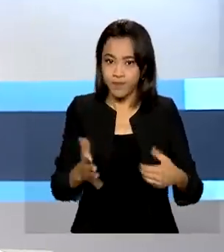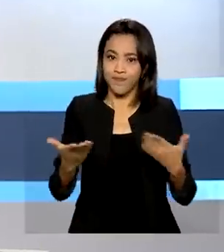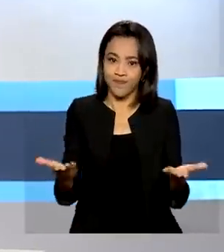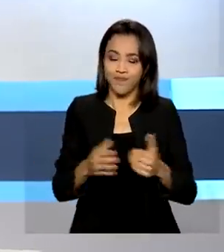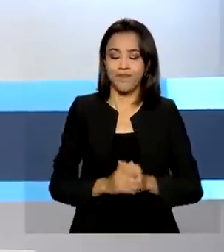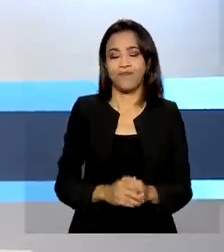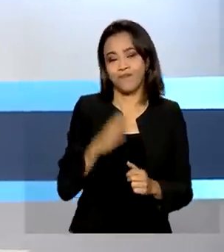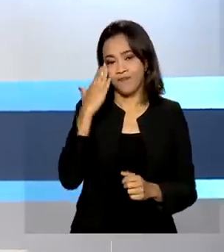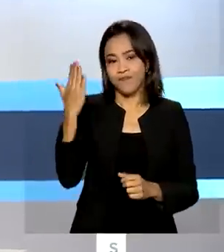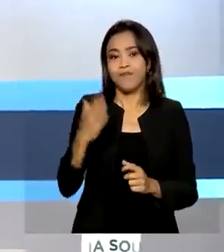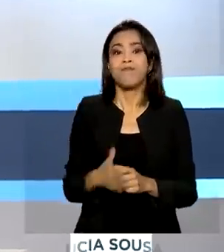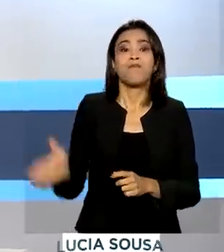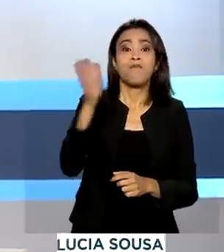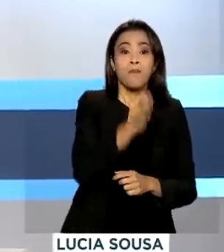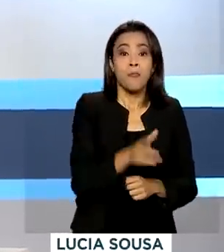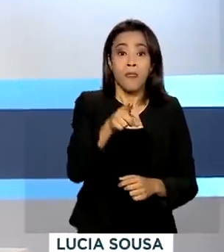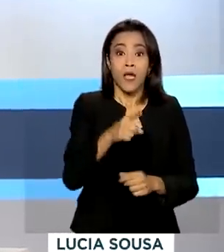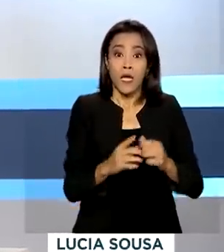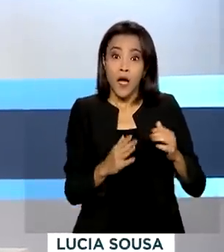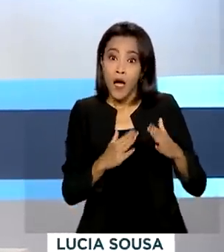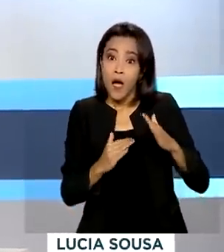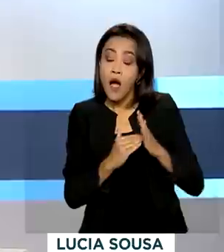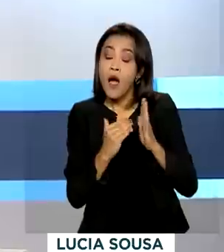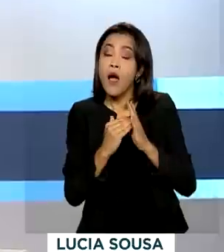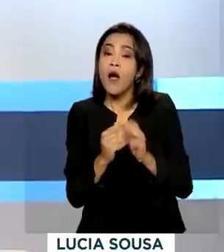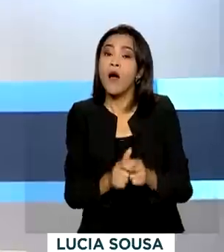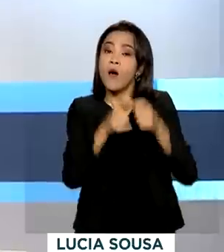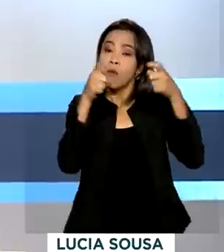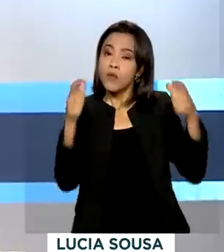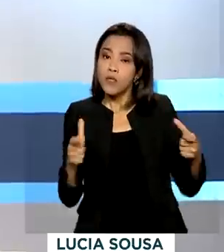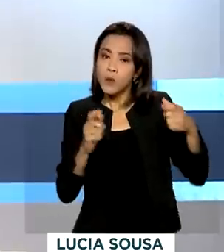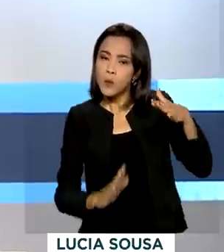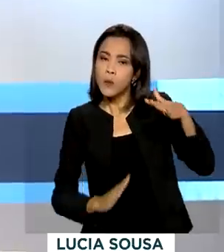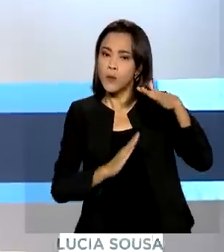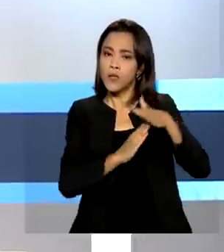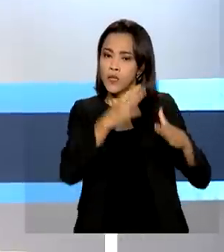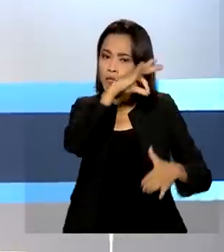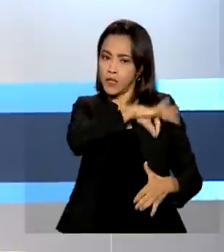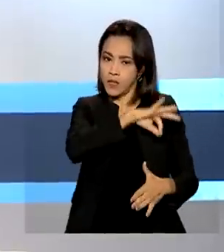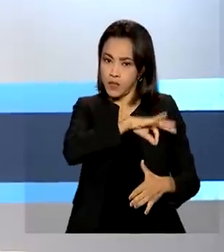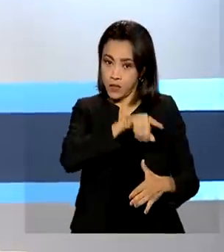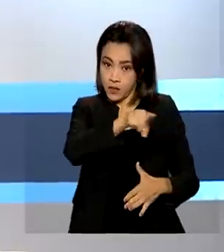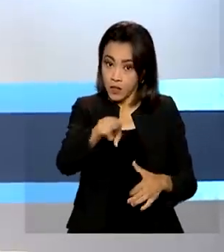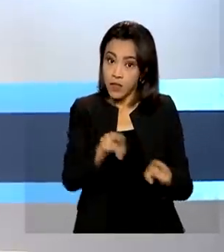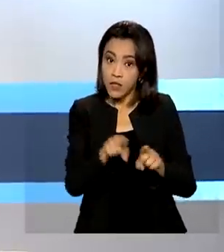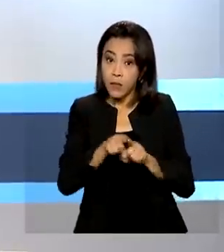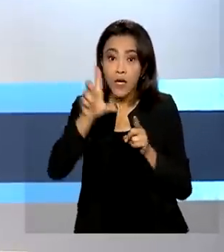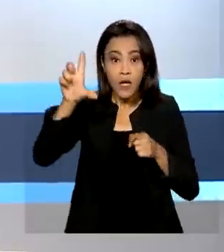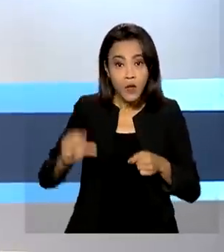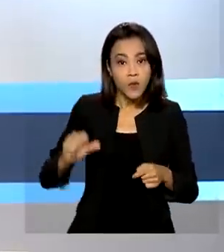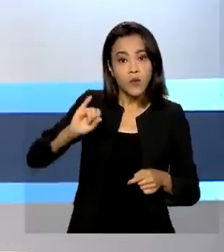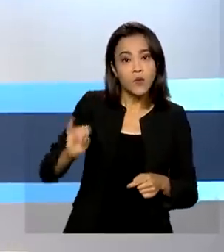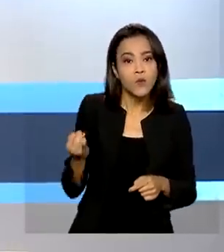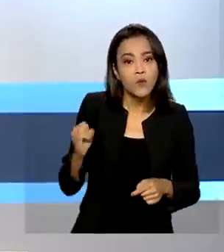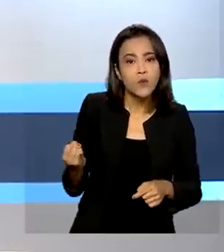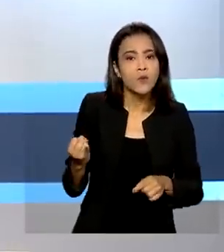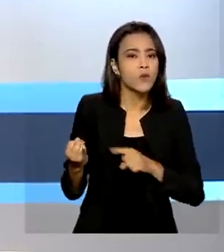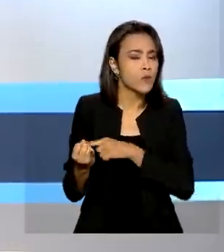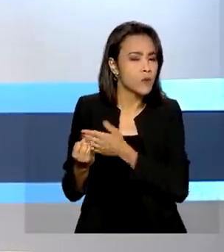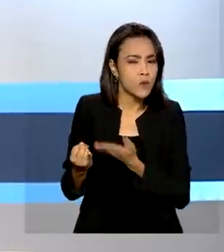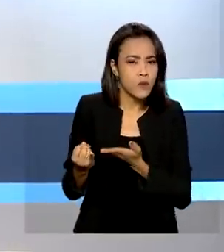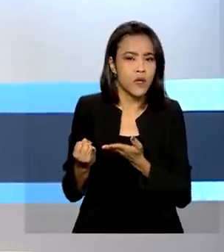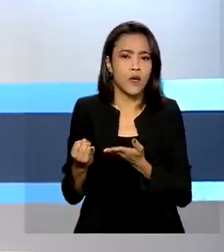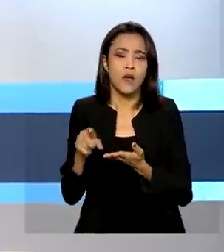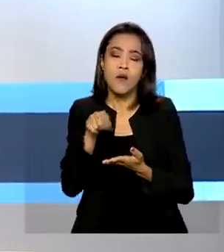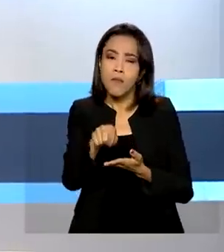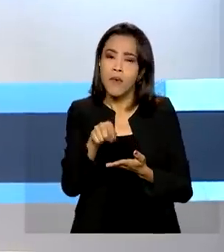Aumento no limite de renda para acesso à habitação popular e redução dos juros dos financiamentos imobiliários